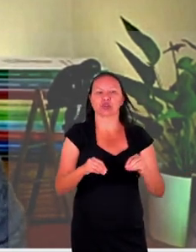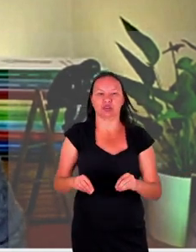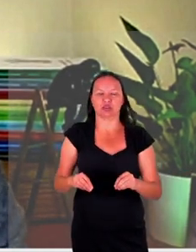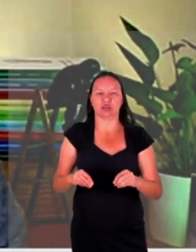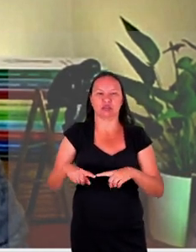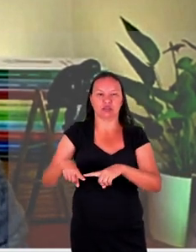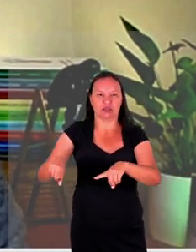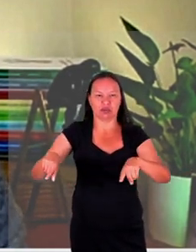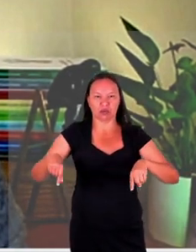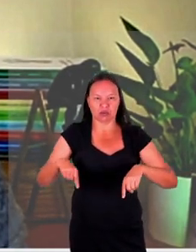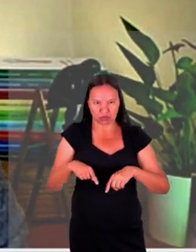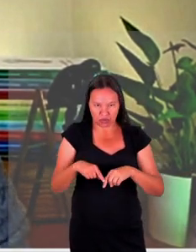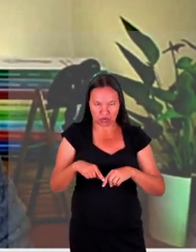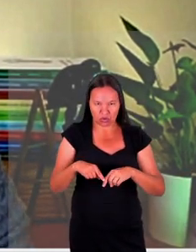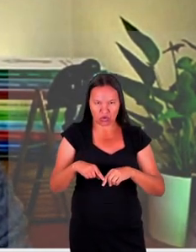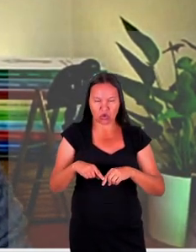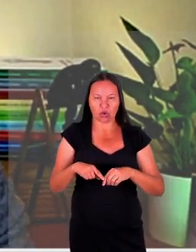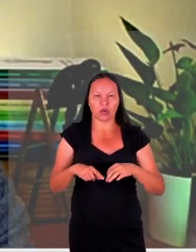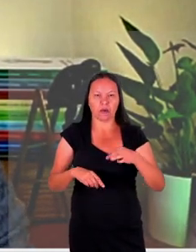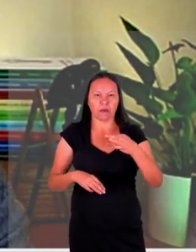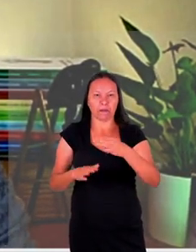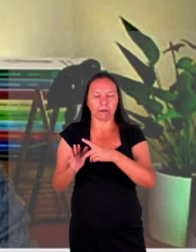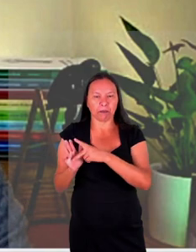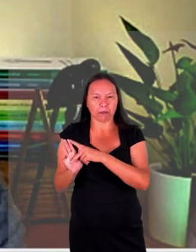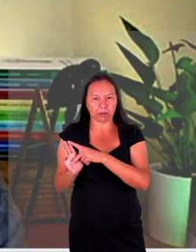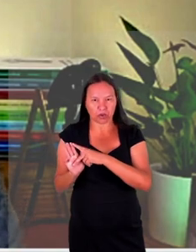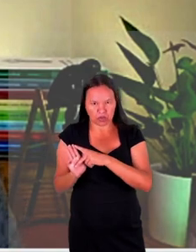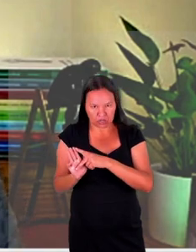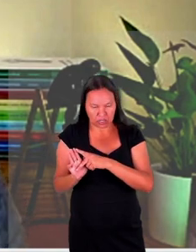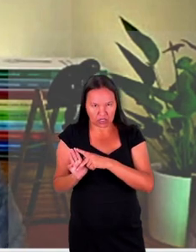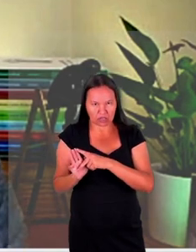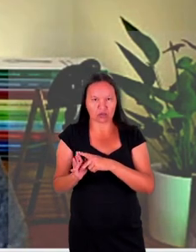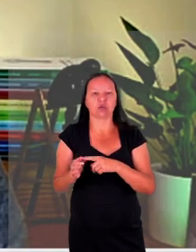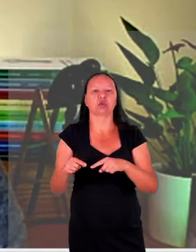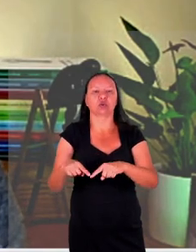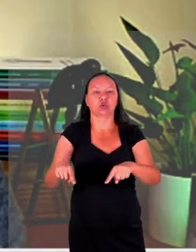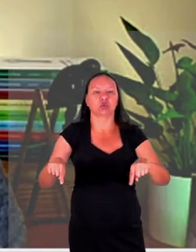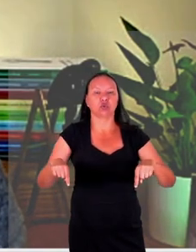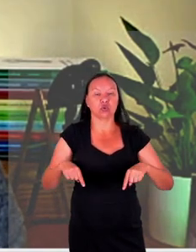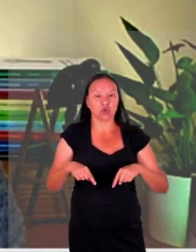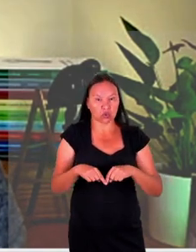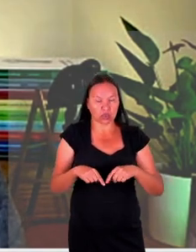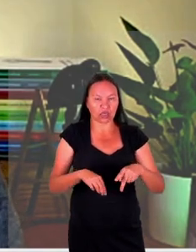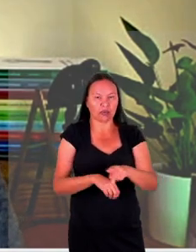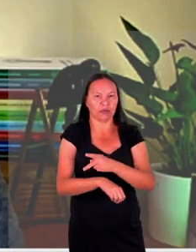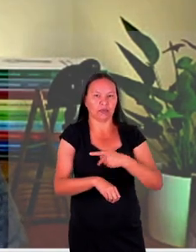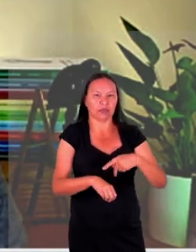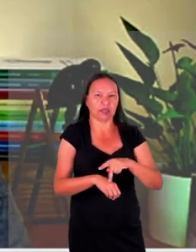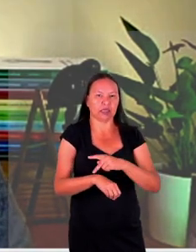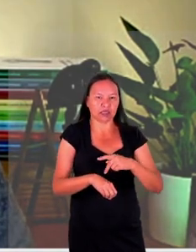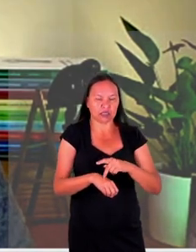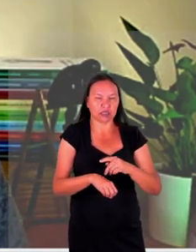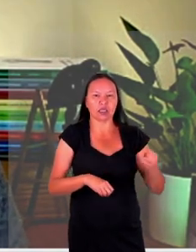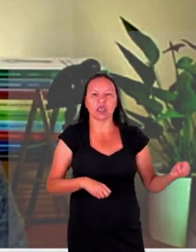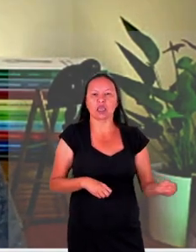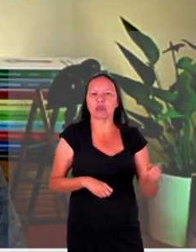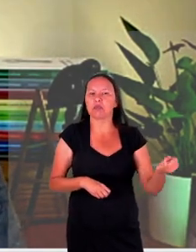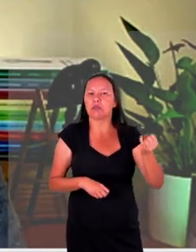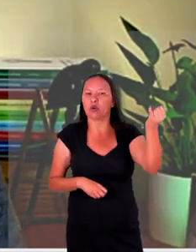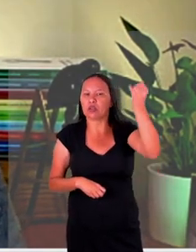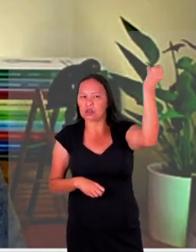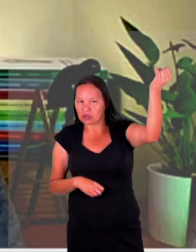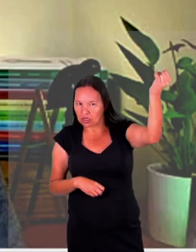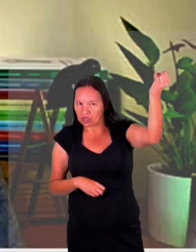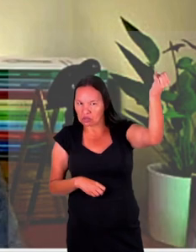inexistência de um processo neste local específico os países são responsáveis por processar os